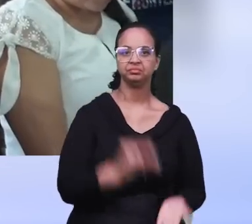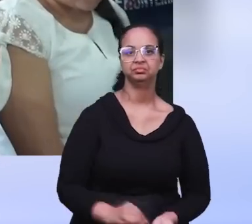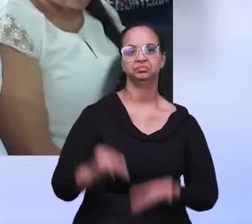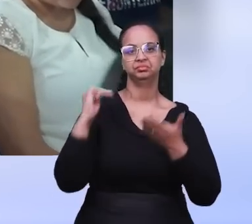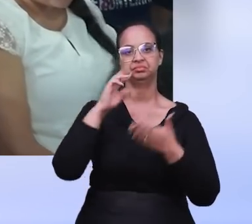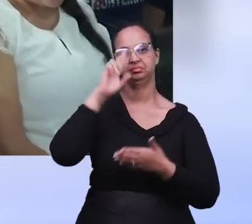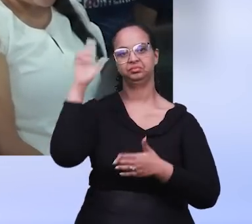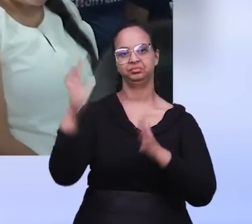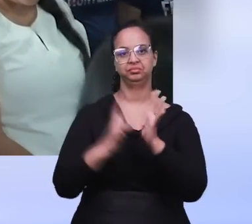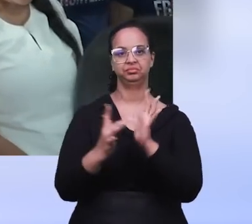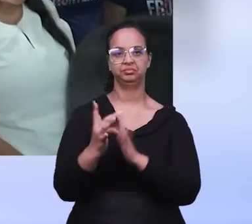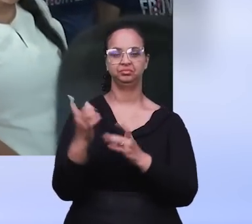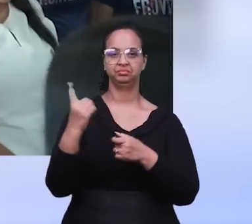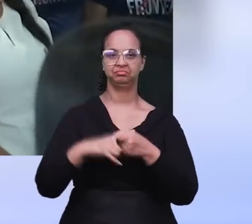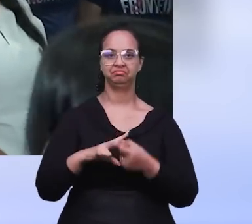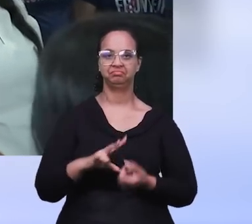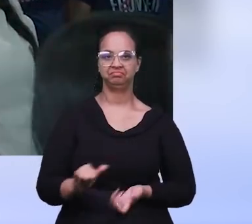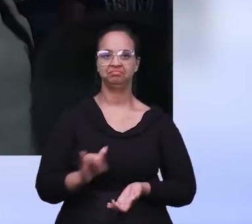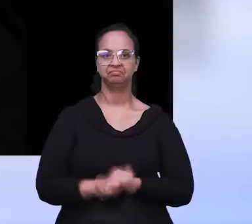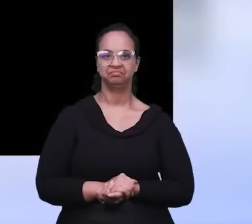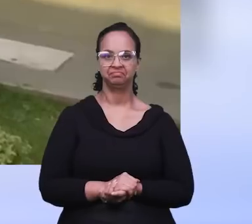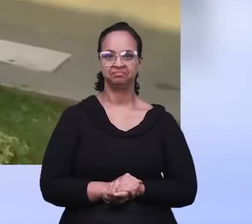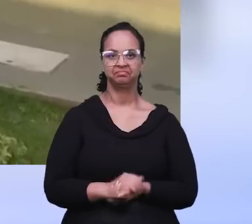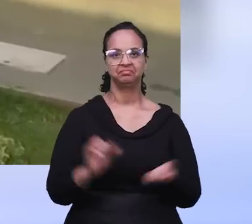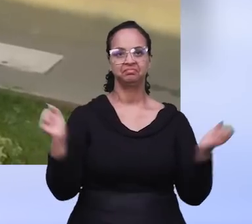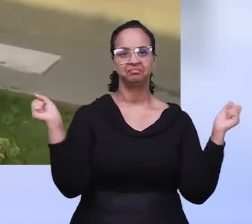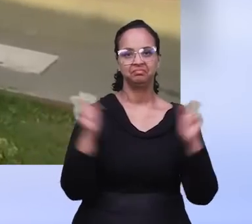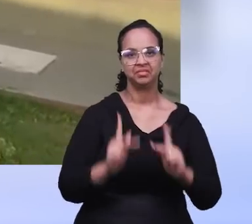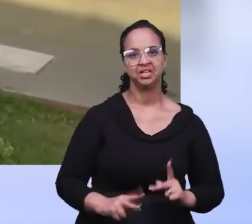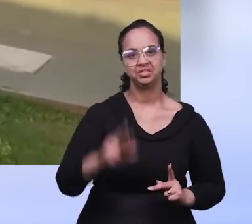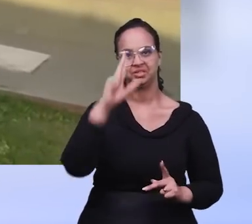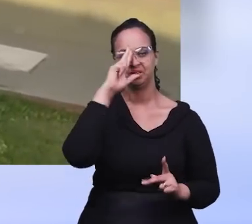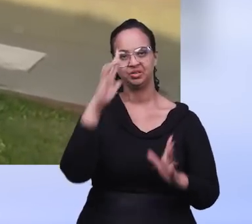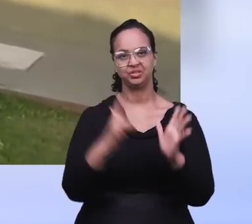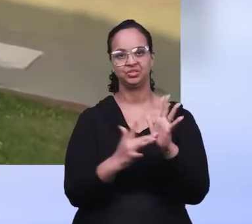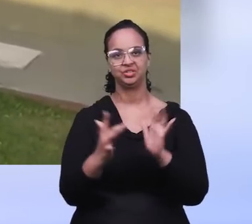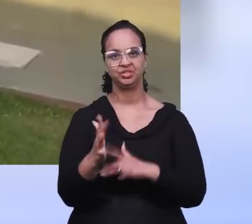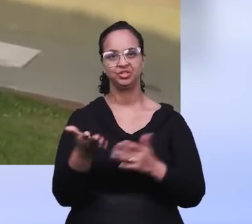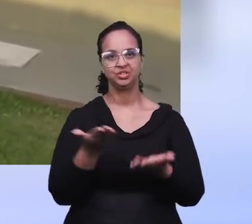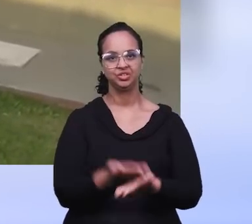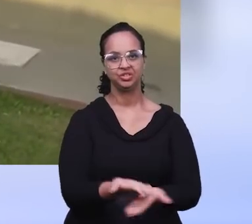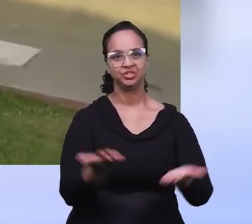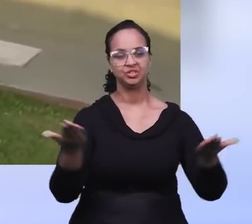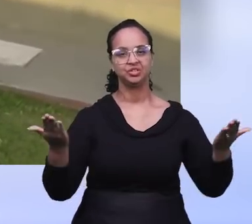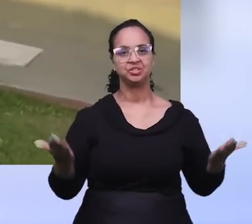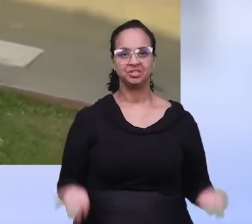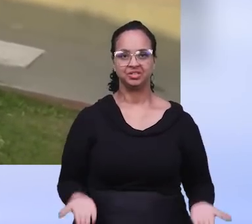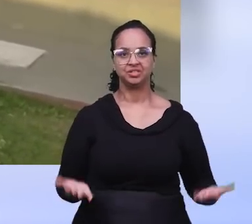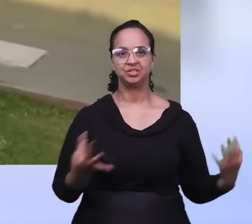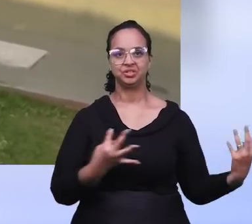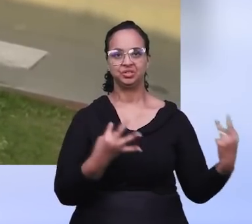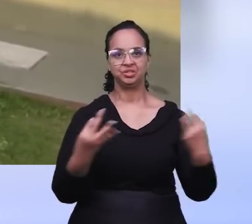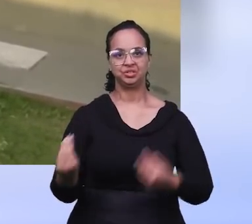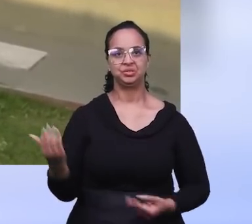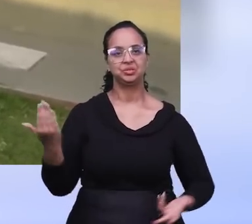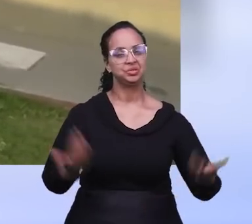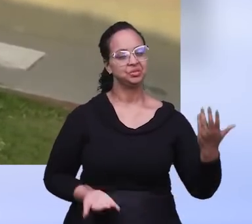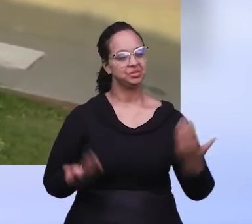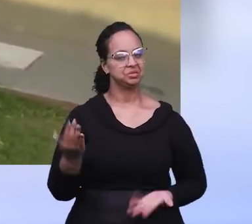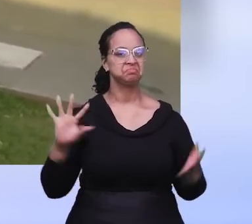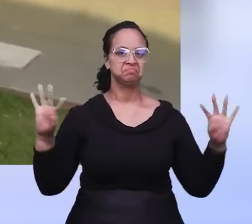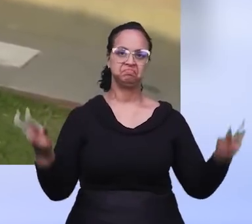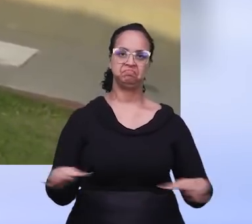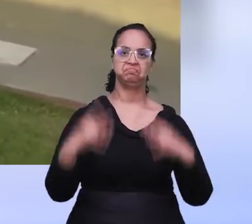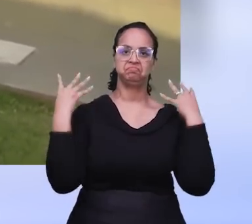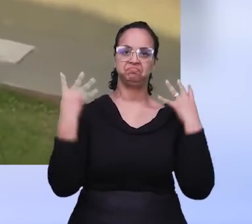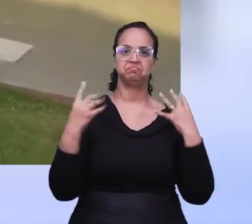Maranata, o Senhor Jesus vem. Apareceu o irmão Jorge, apareceu o irmão Warner, e todos os irmãos que